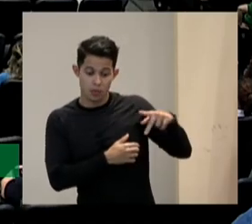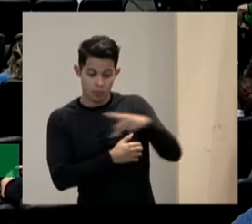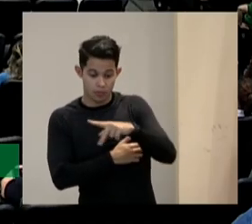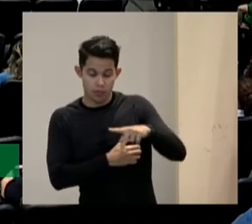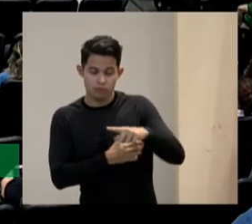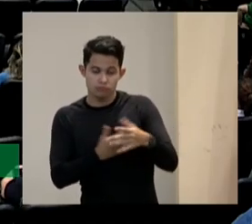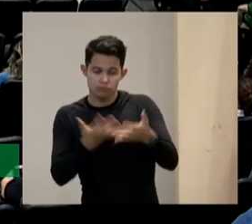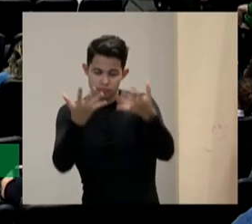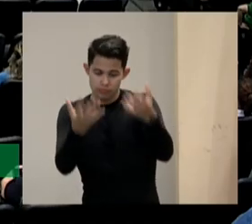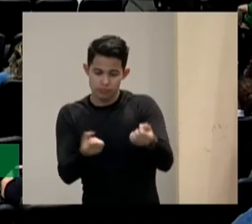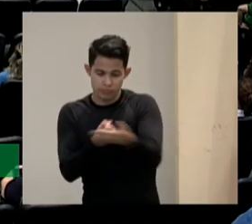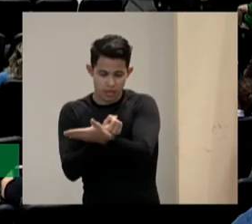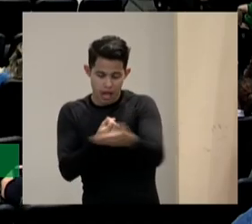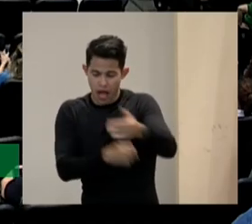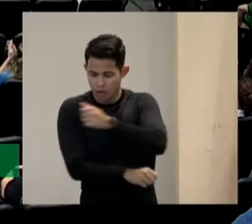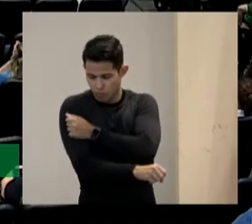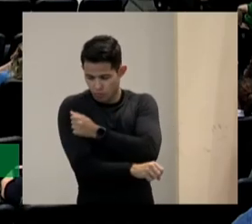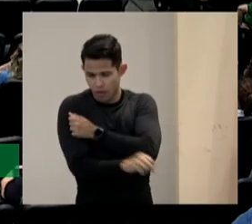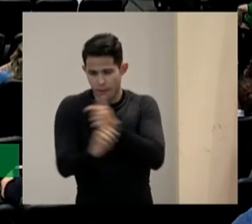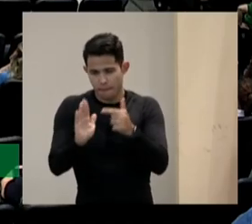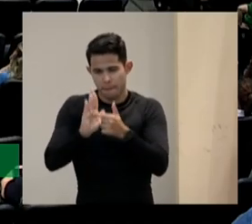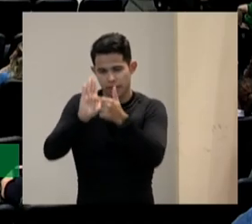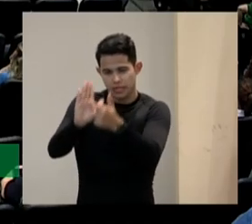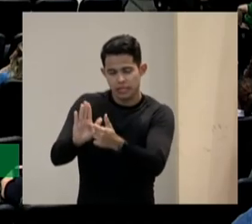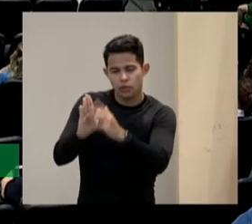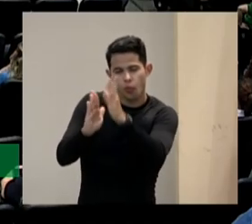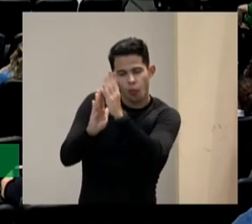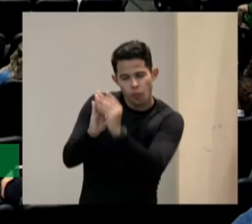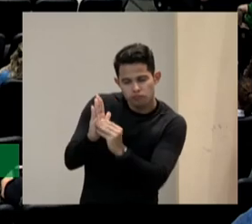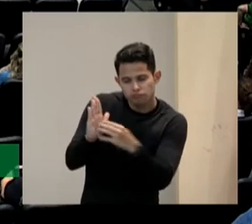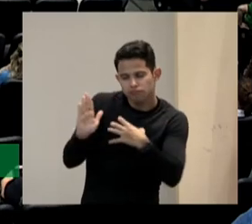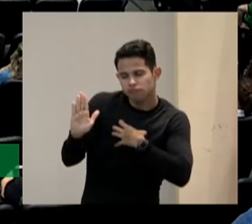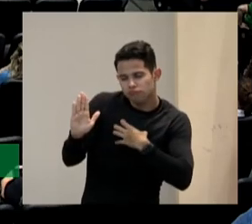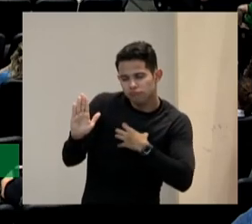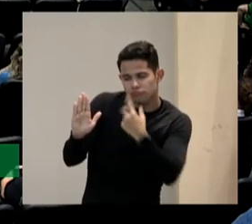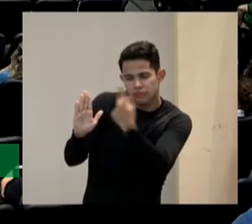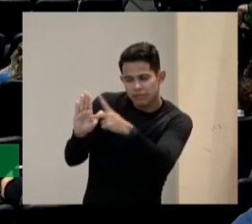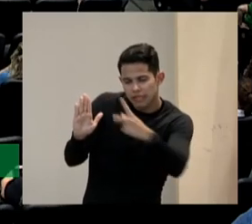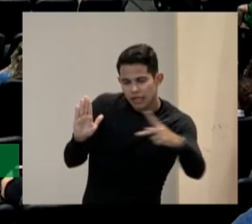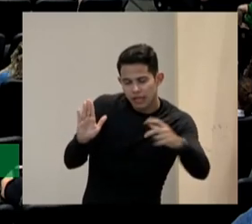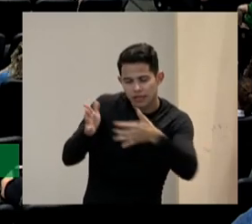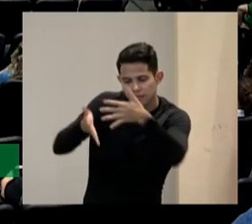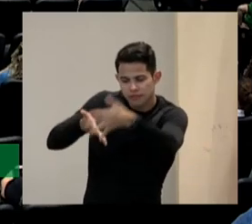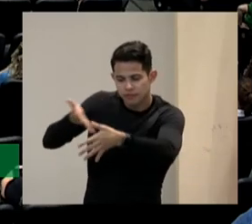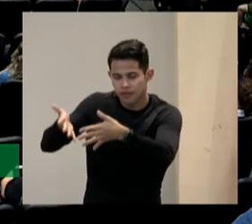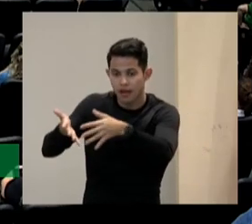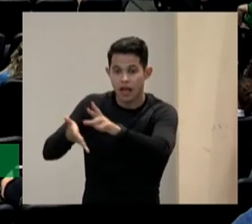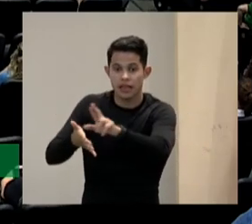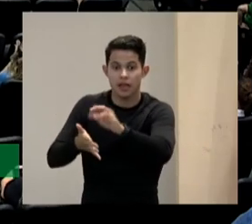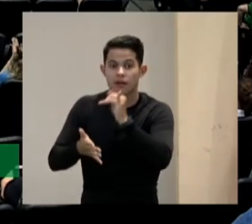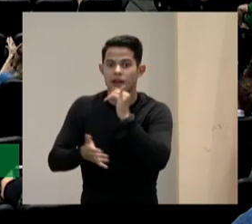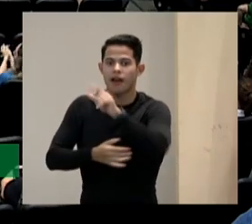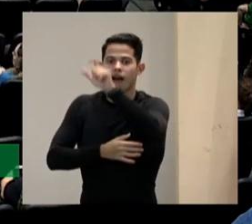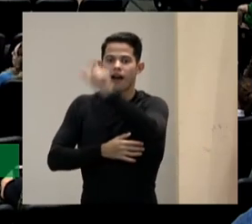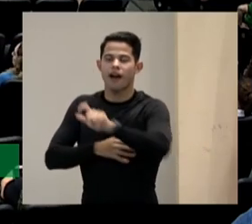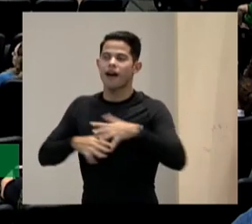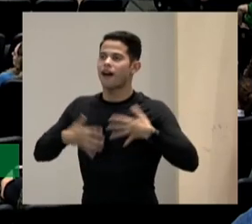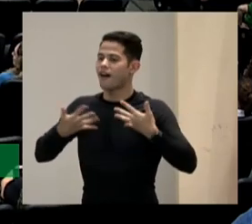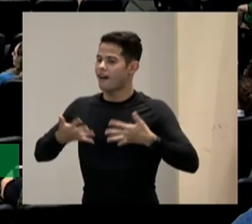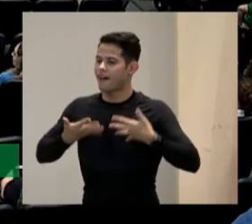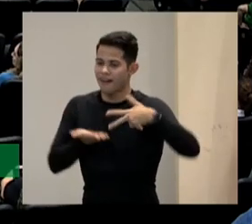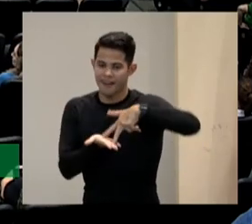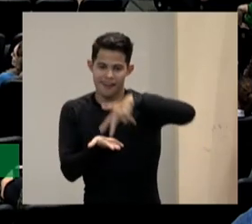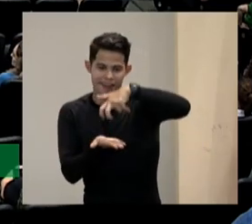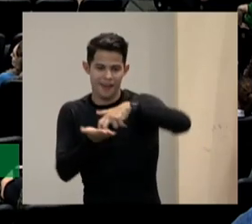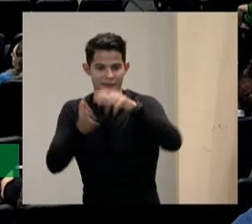deles com a forma deles apresentem os conteúdos não acham que eles vão ser mais felizes vão estar